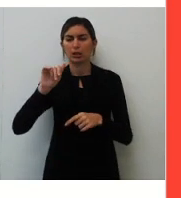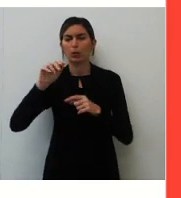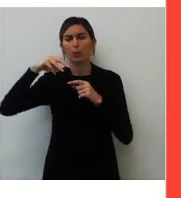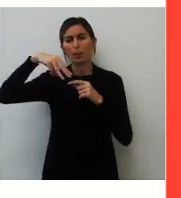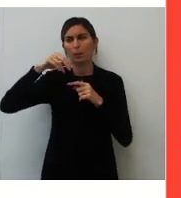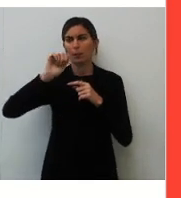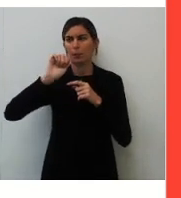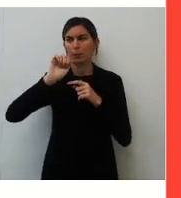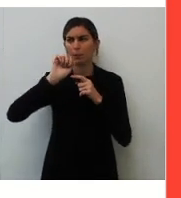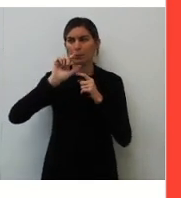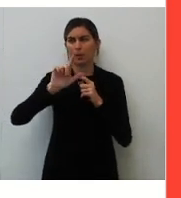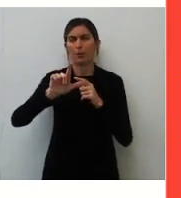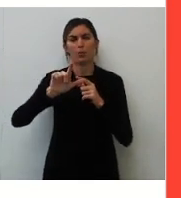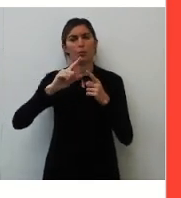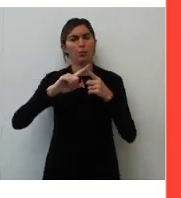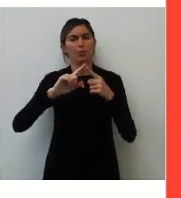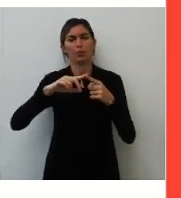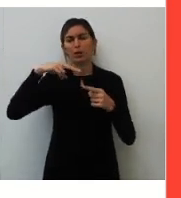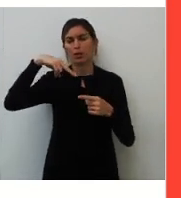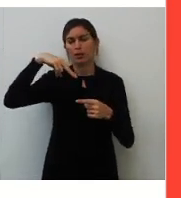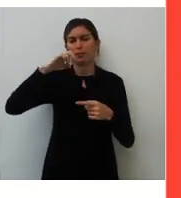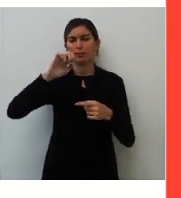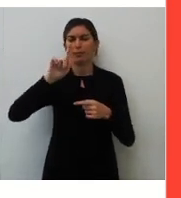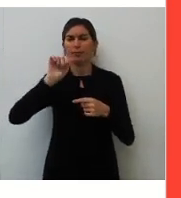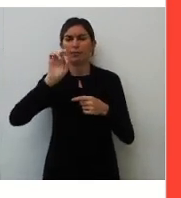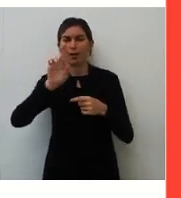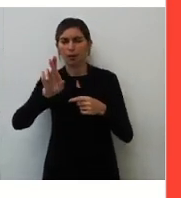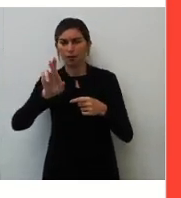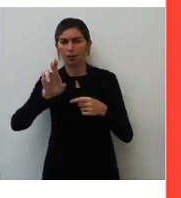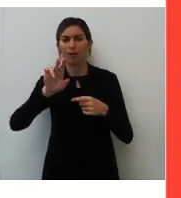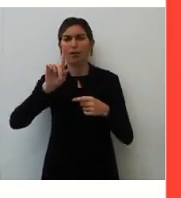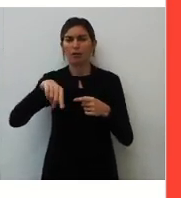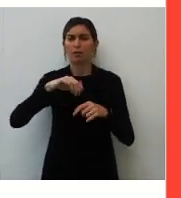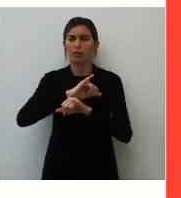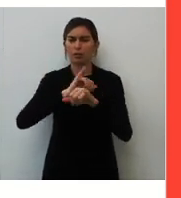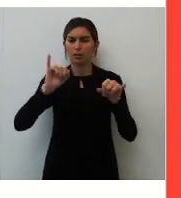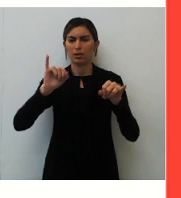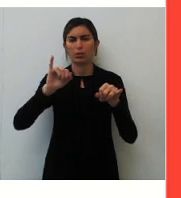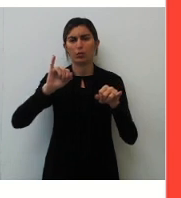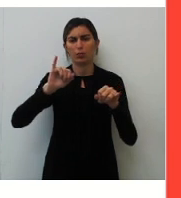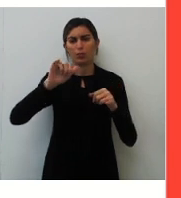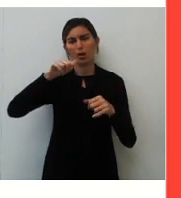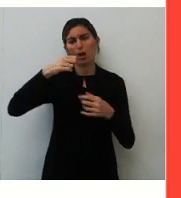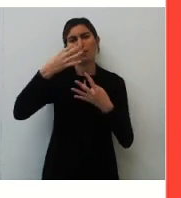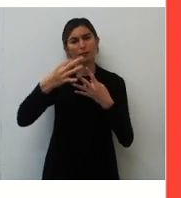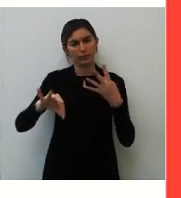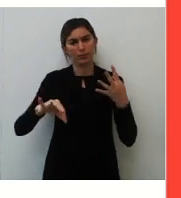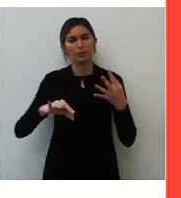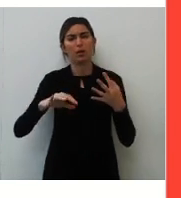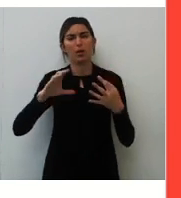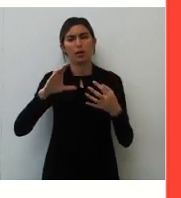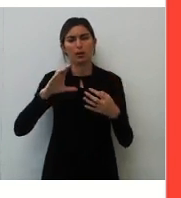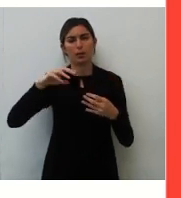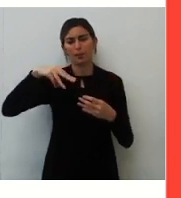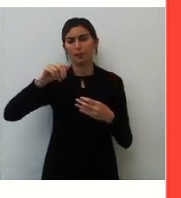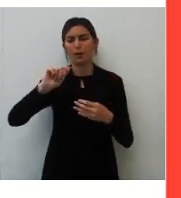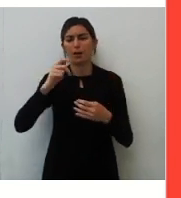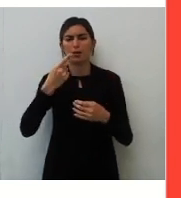negar é ainda afirmar. Gente, isso aí é um trecho de um conto de Machado de Assis chamado